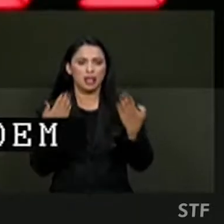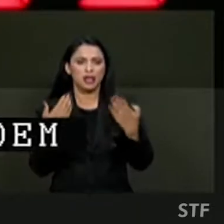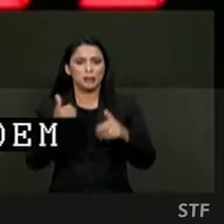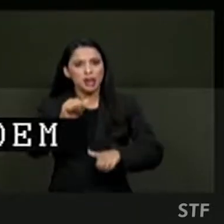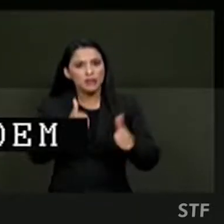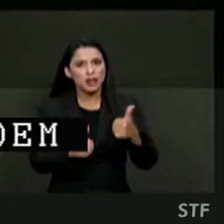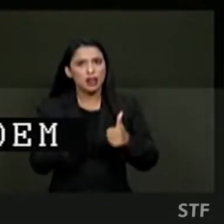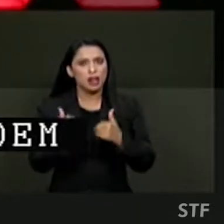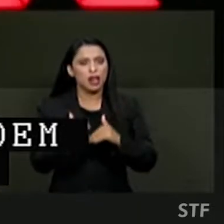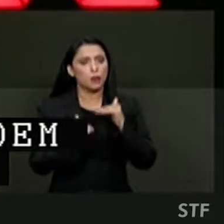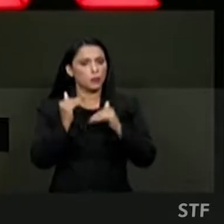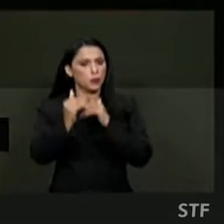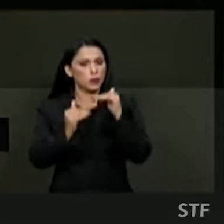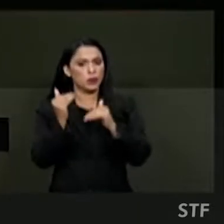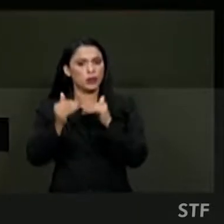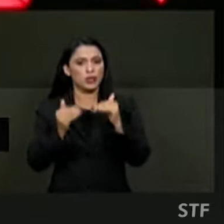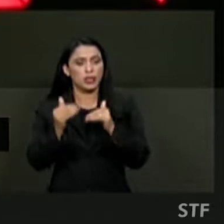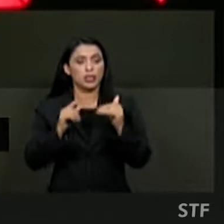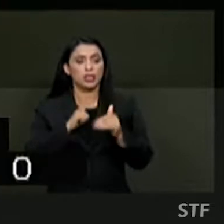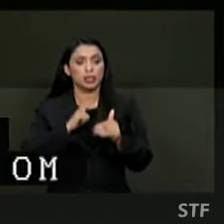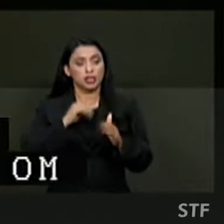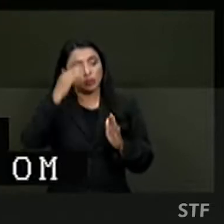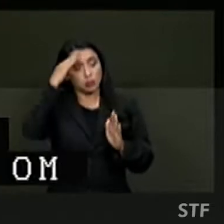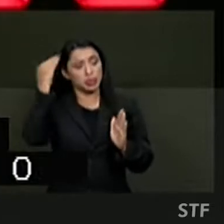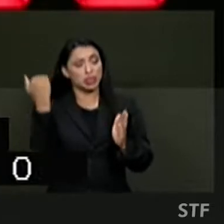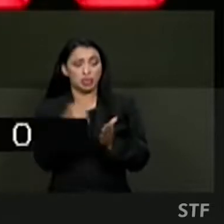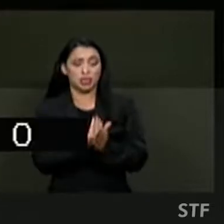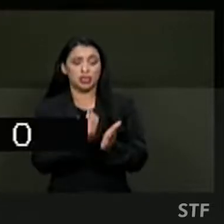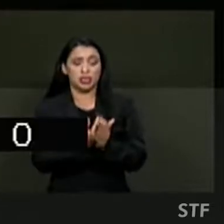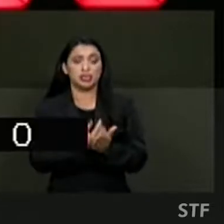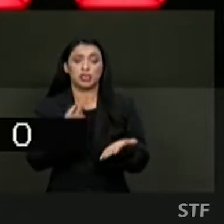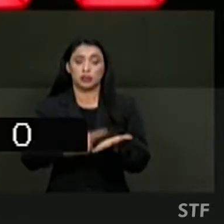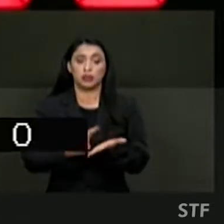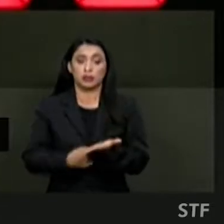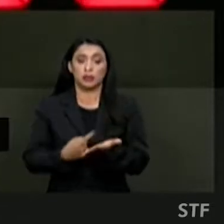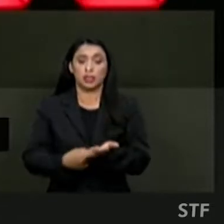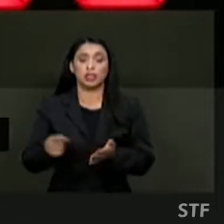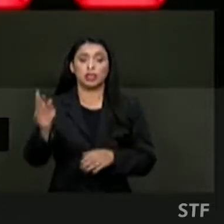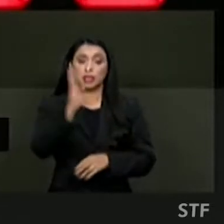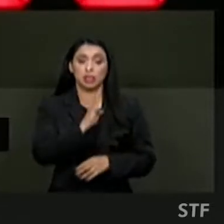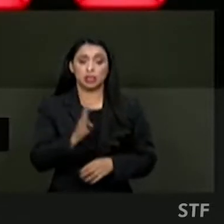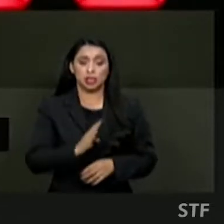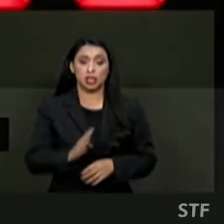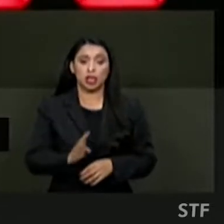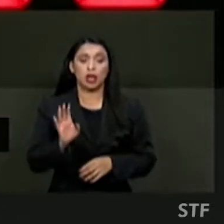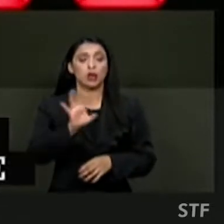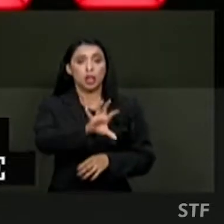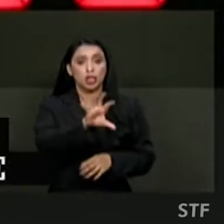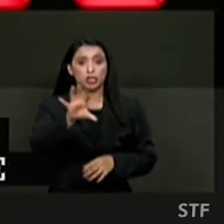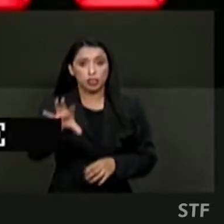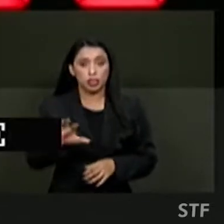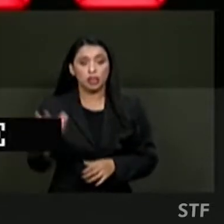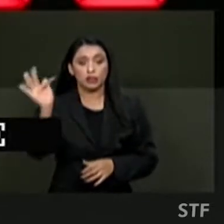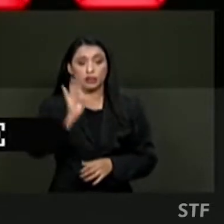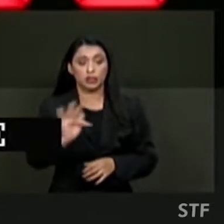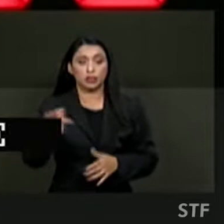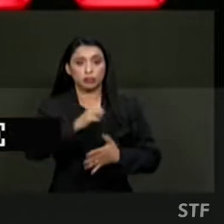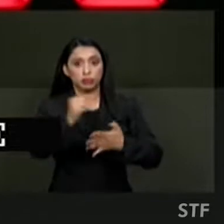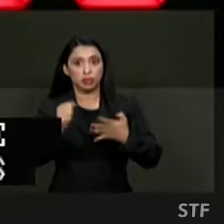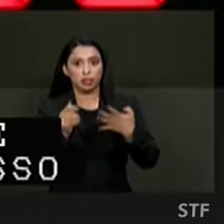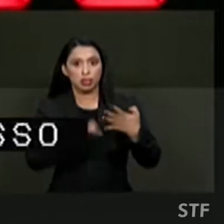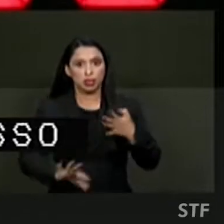o progresso dos Estados-partes em relação ao cumprimento de suas obrigações em nível nacional, regional e federal, como uma espécie de jurisprudência